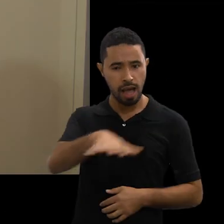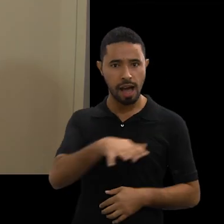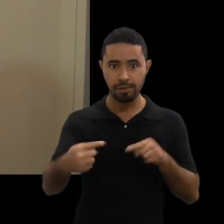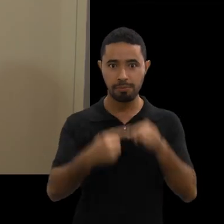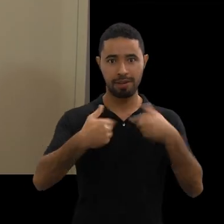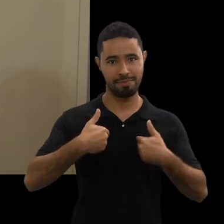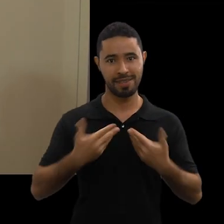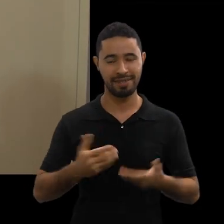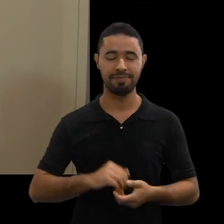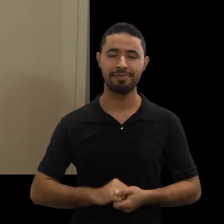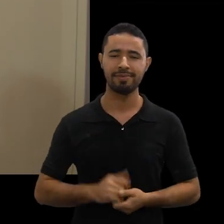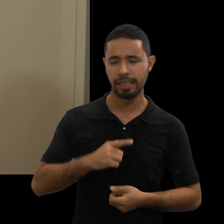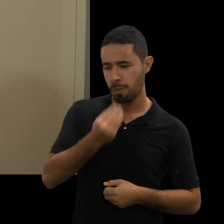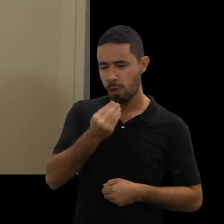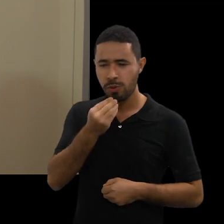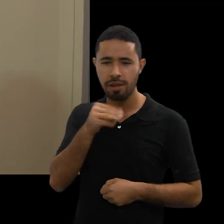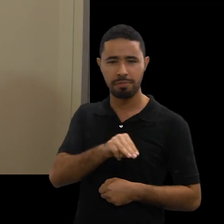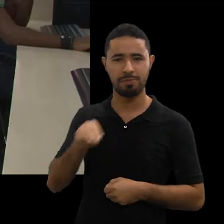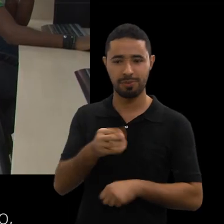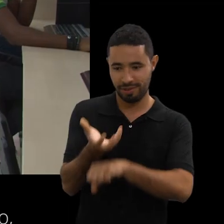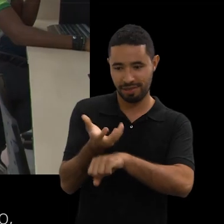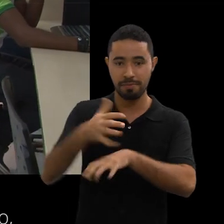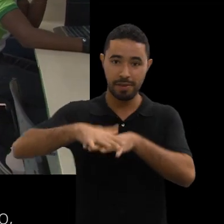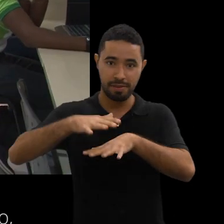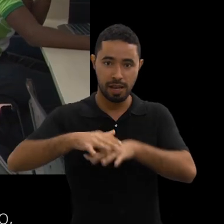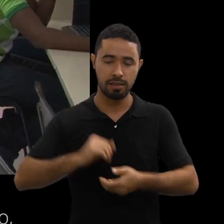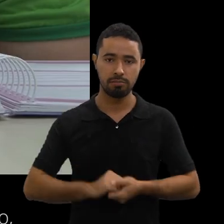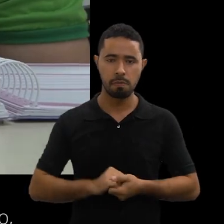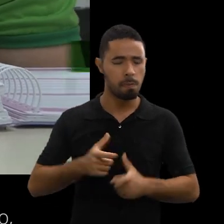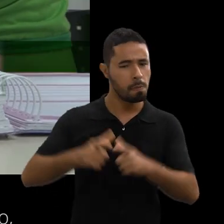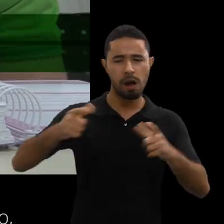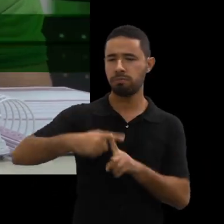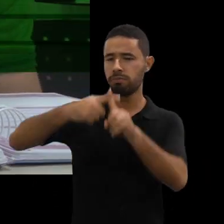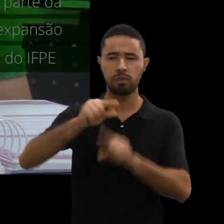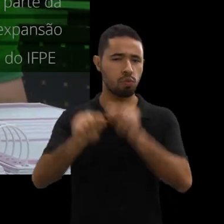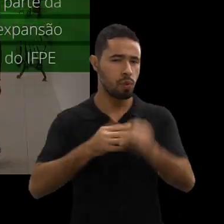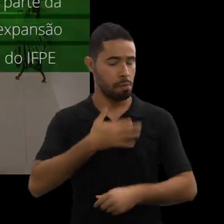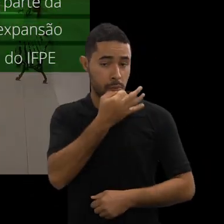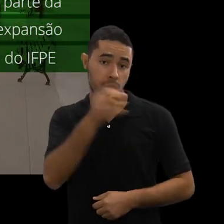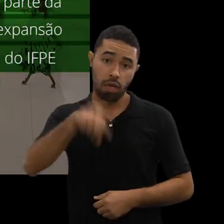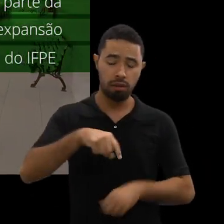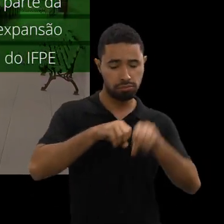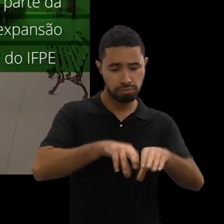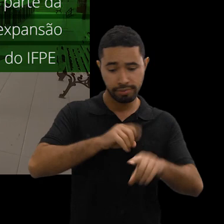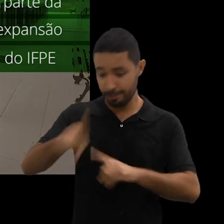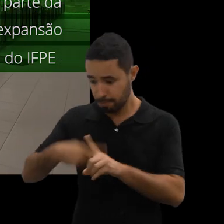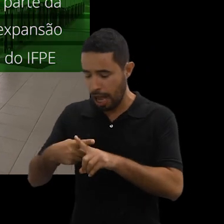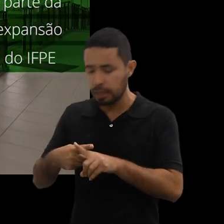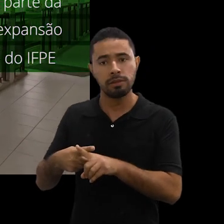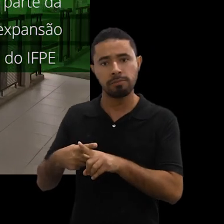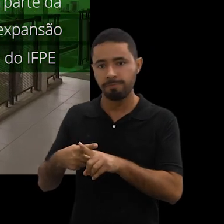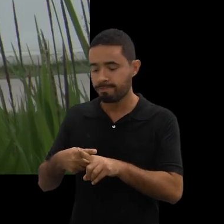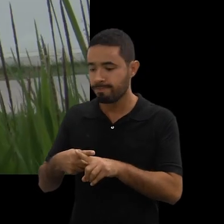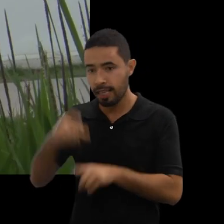área. Eu tive a oportunidade de ser monitorado da disciplina de matemática. O maior benefício da monitoria, na minha opinião, é o fato de você poder lecionar ao